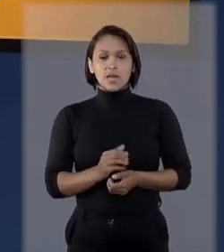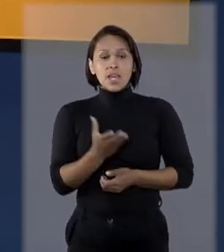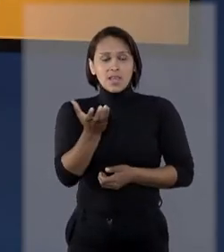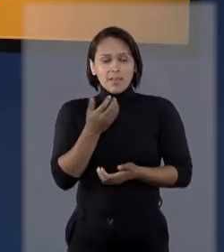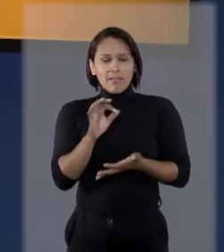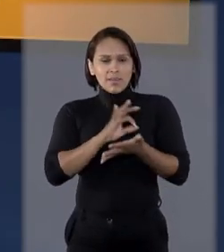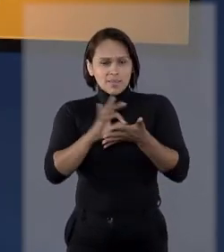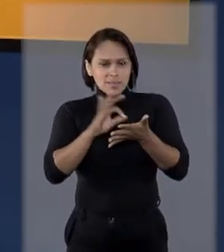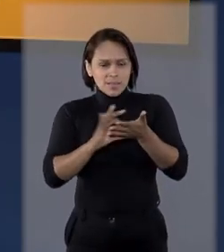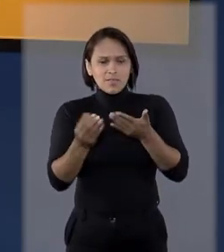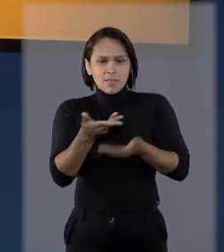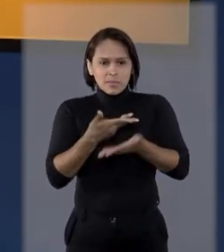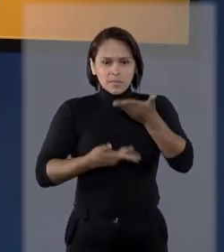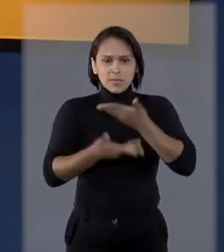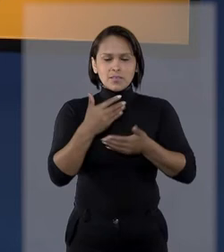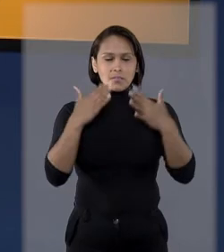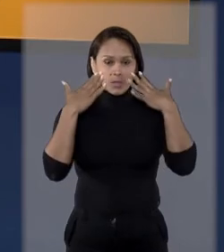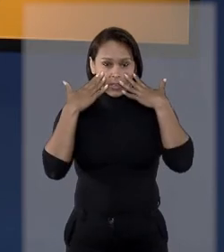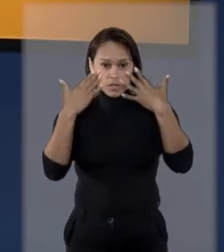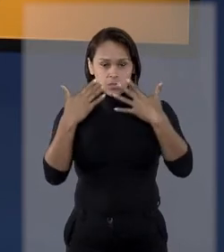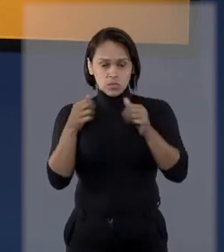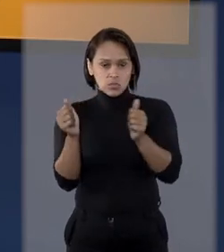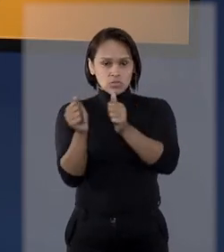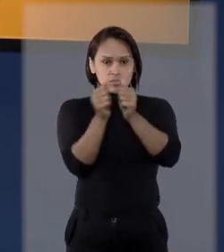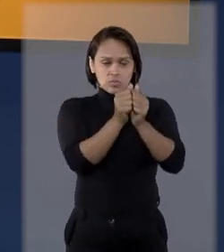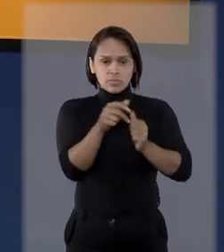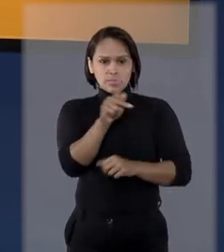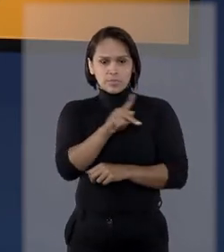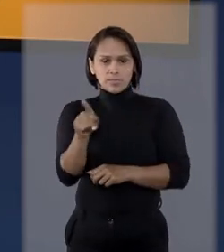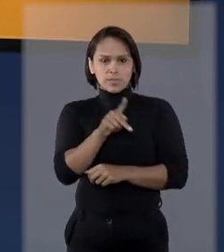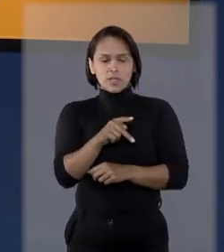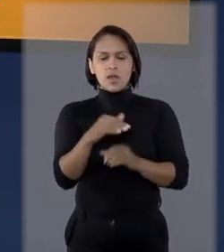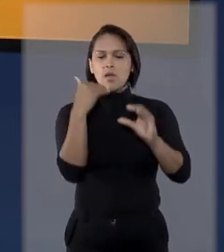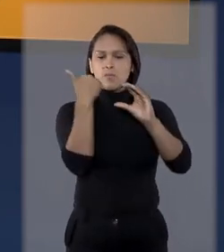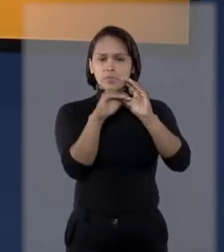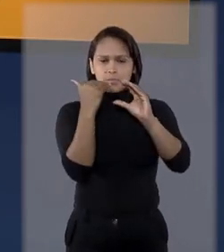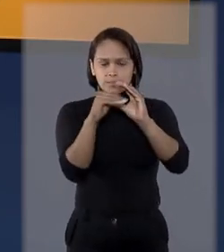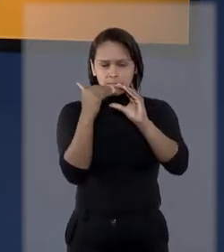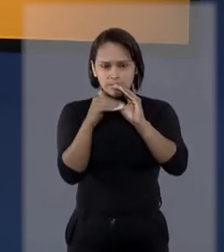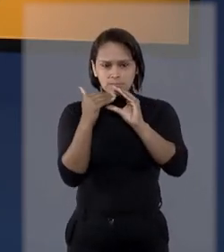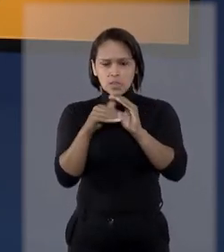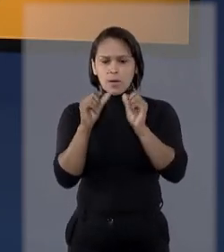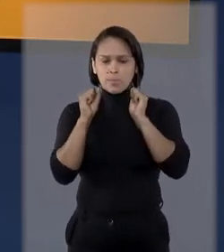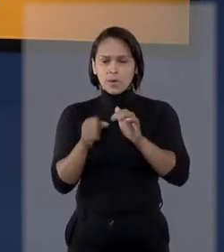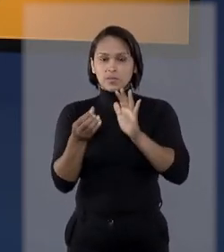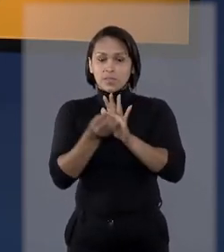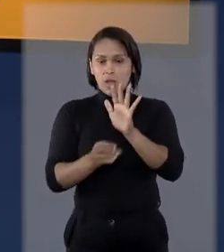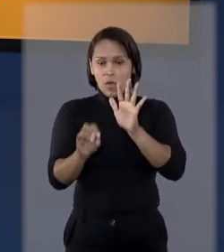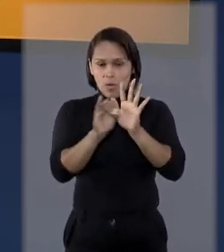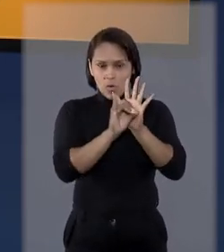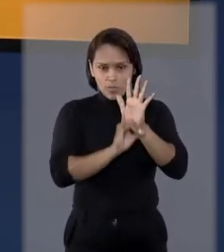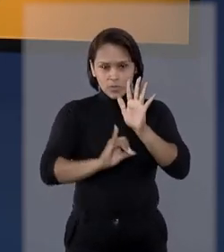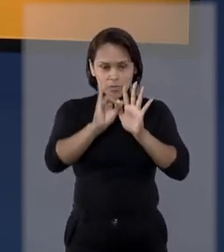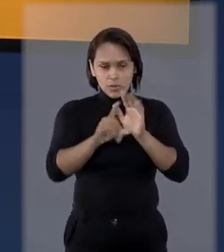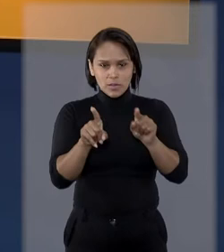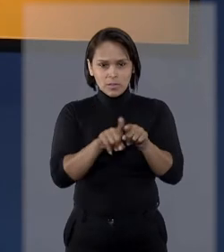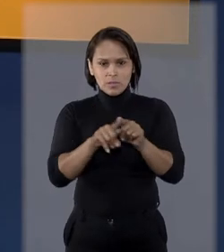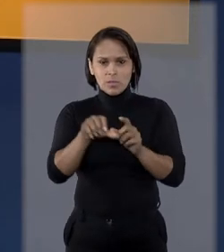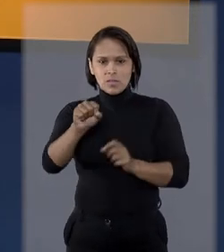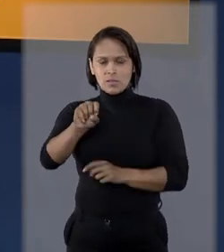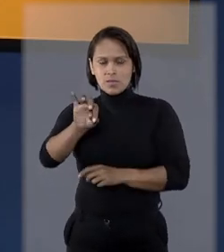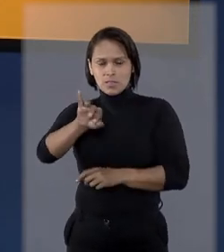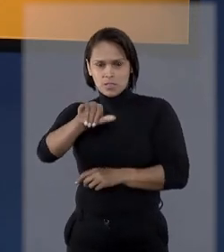quiser se inscrever para participar das audiências com o presidente, os pedidos podem ser feitos na ouvidoria do STJ